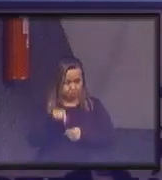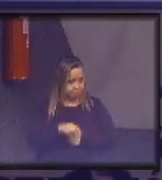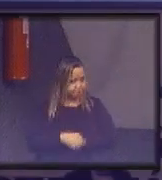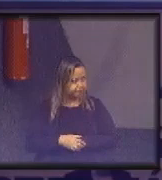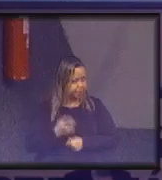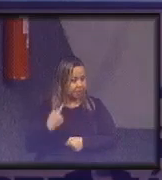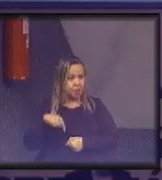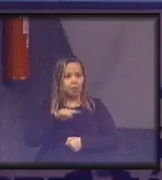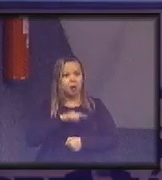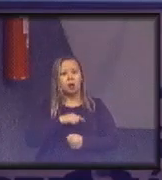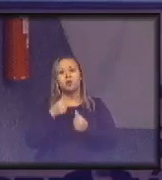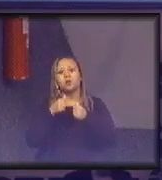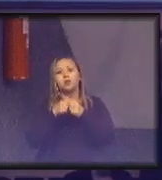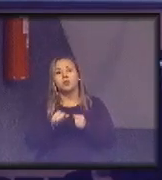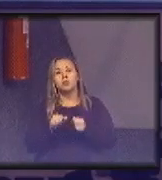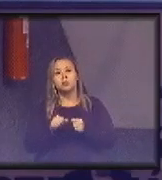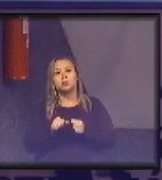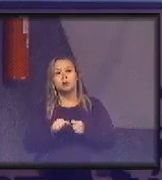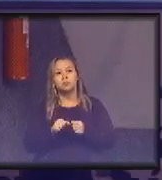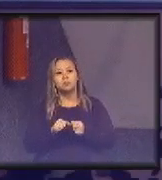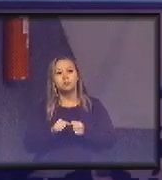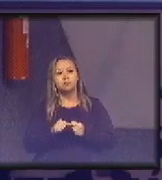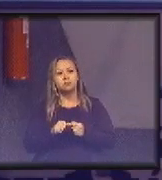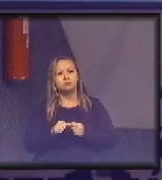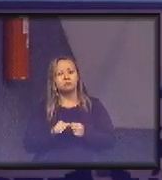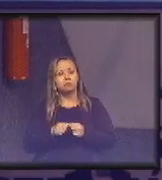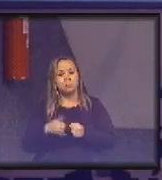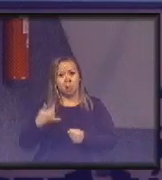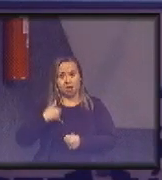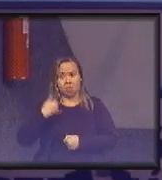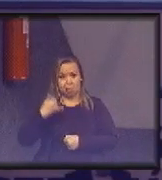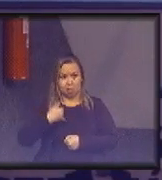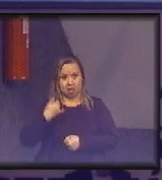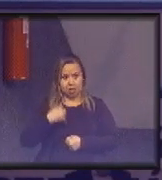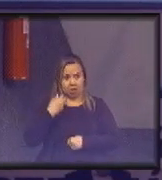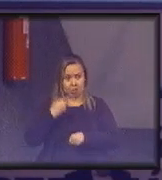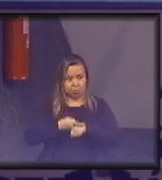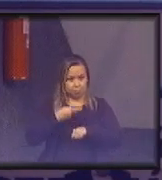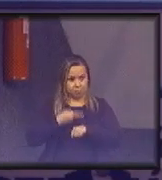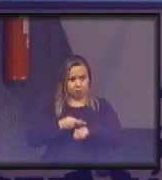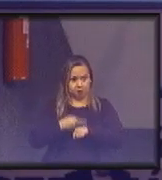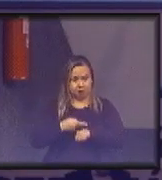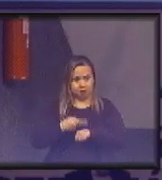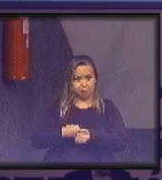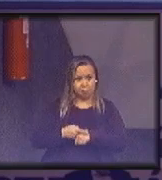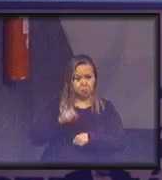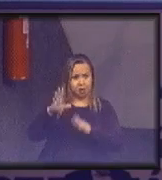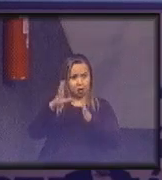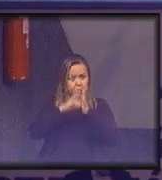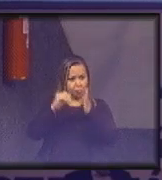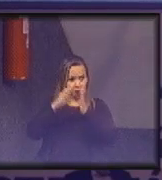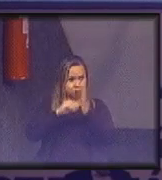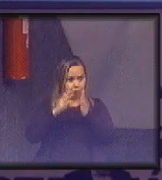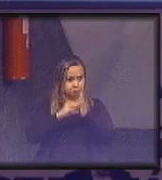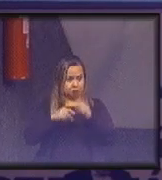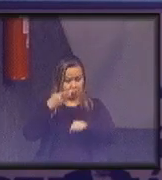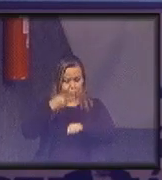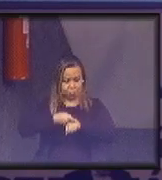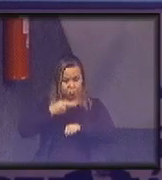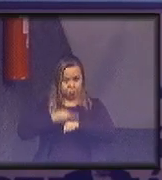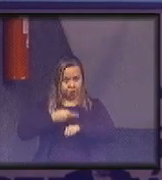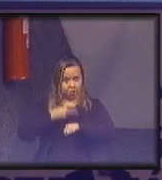Nós estamos na idade do ferro. Nosso paradigma tecnológico é o do ferro.